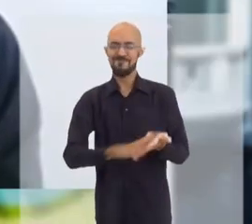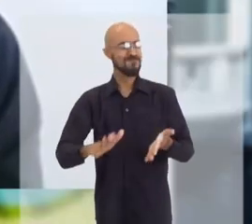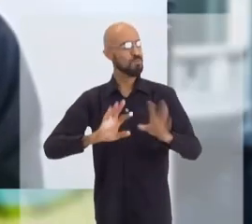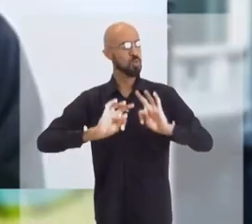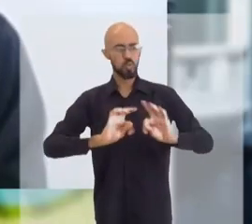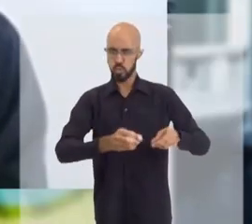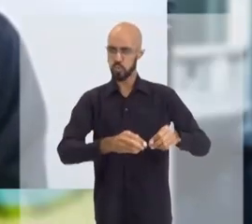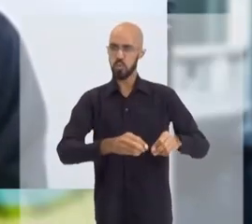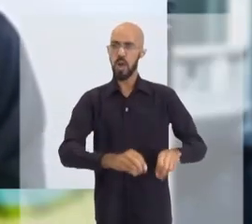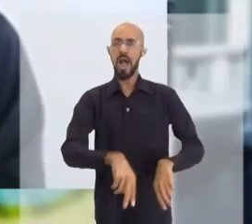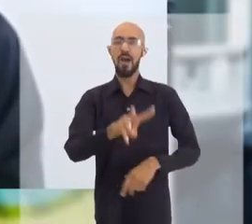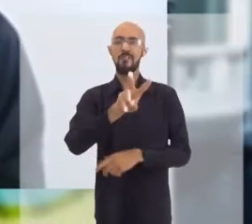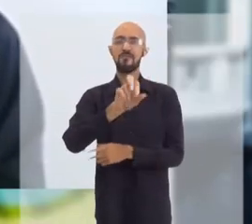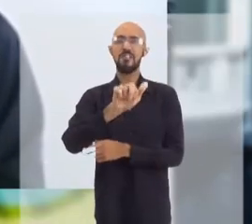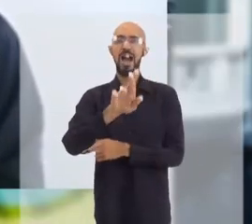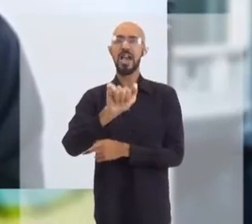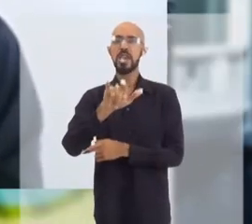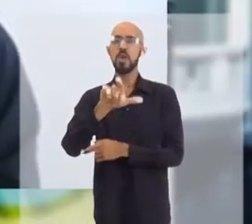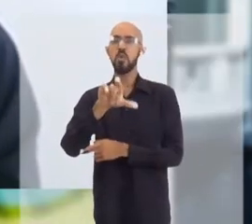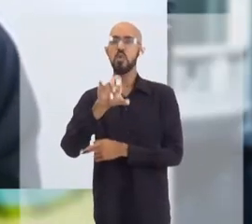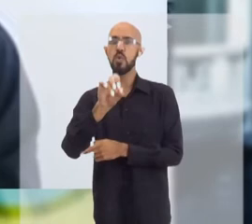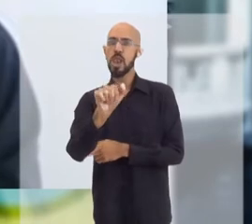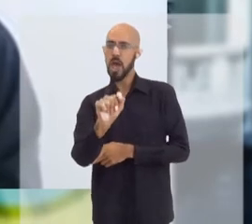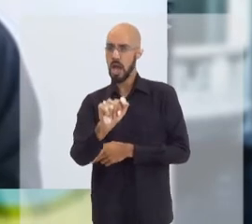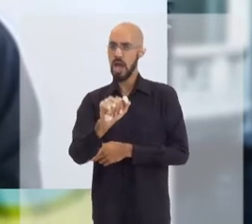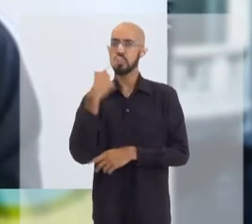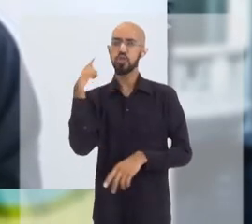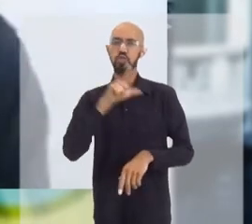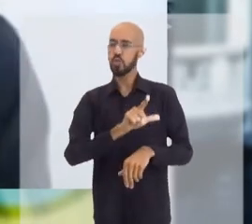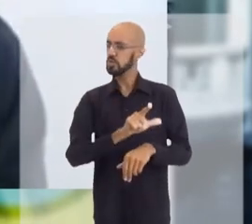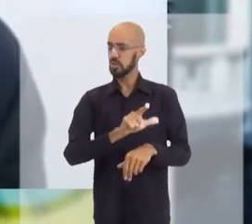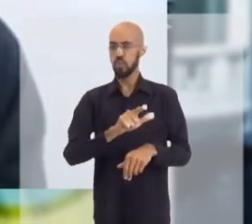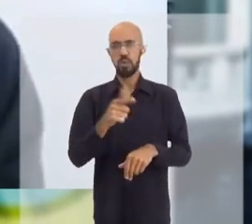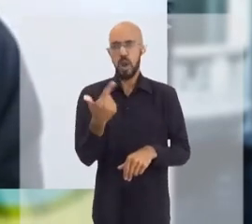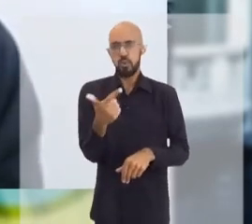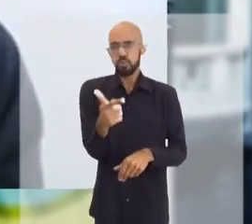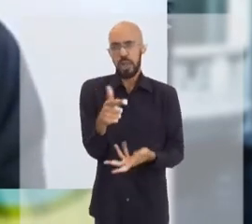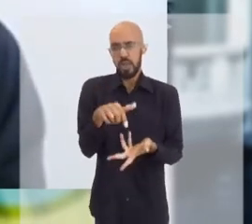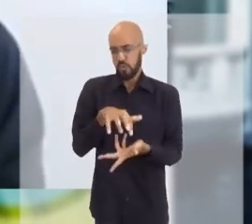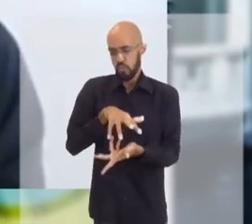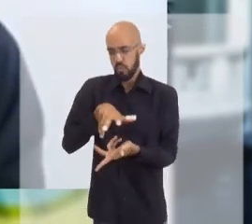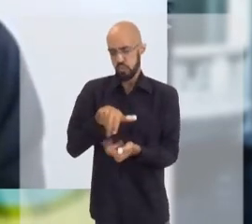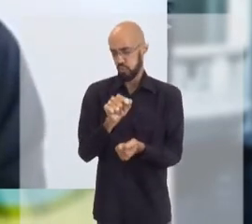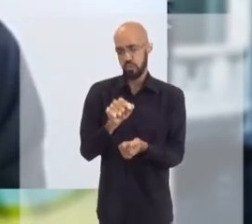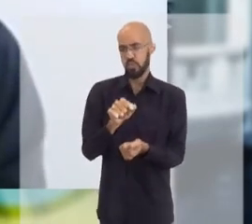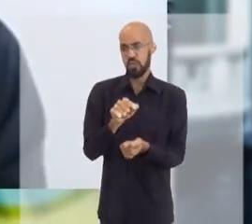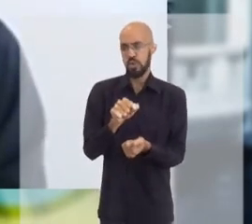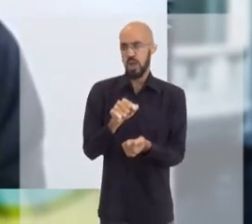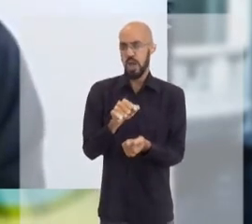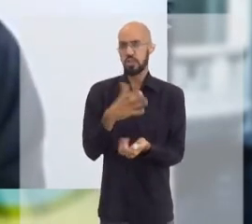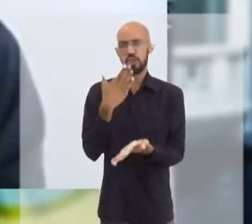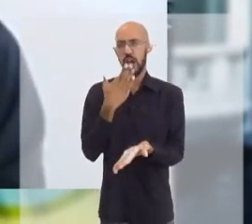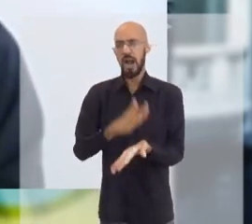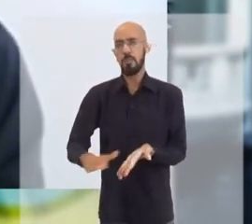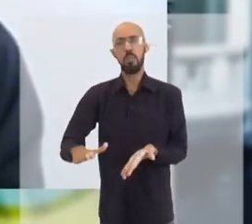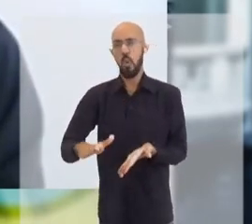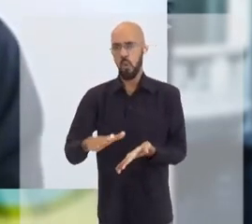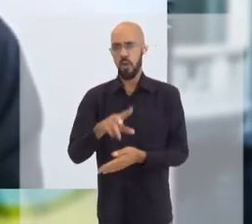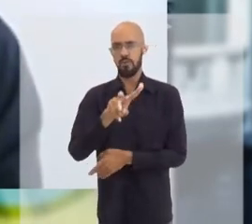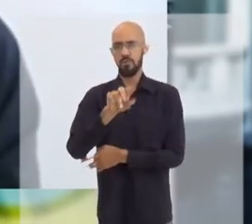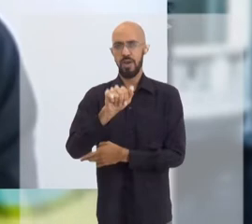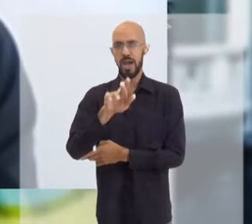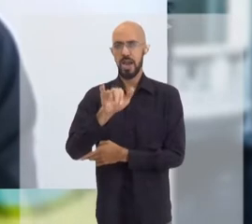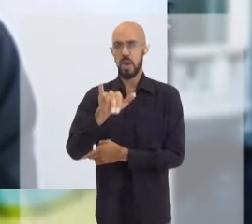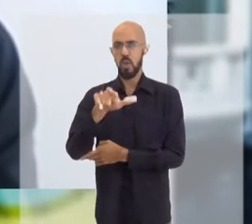nós erradicamos do mundo, que foi a varíola. A varíola não existe mais no planeta. O mundo acabou com a varíola